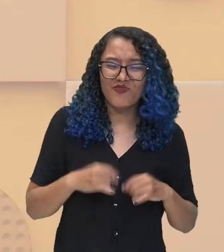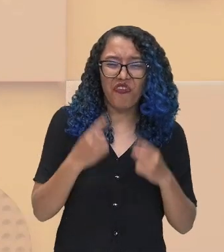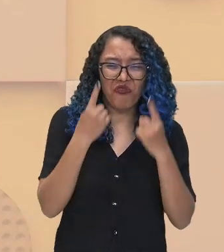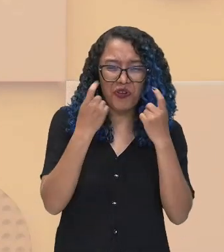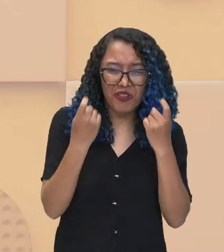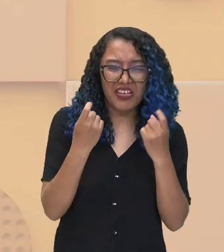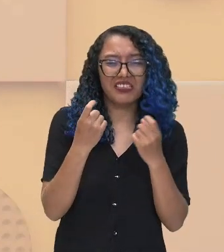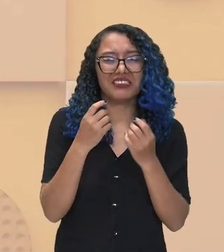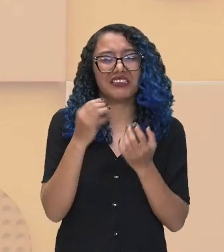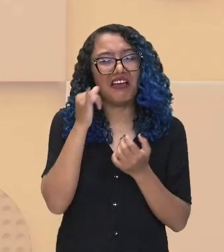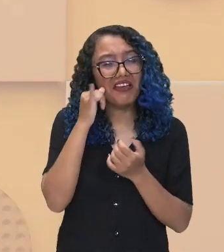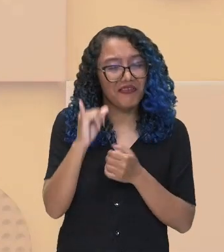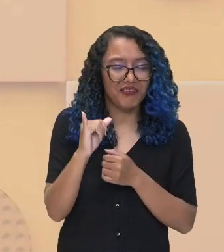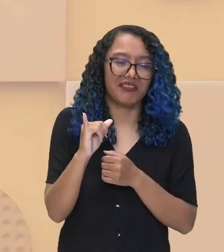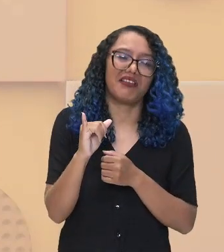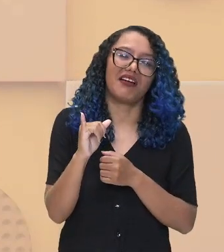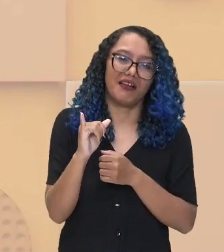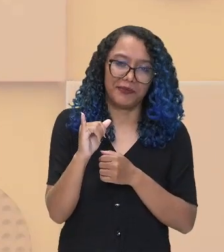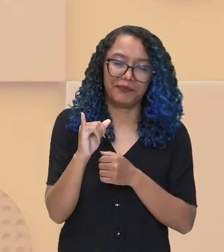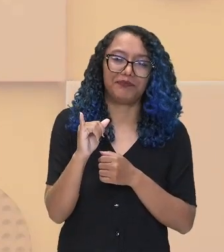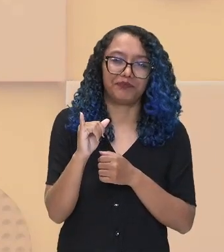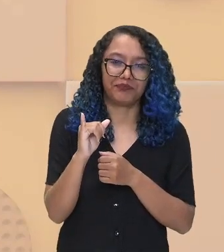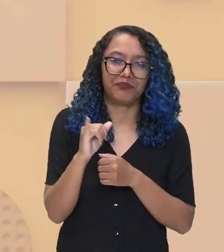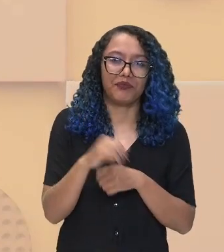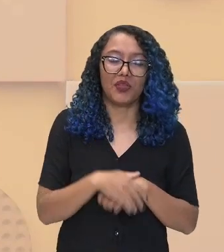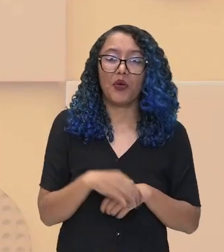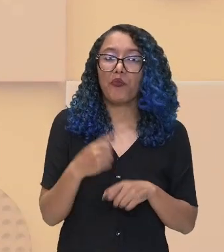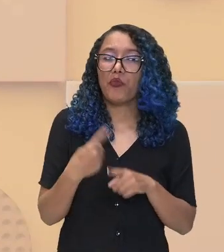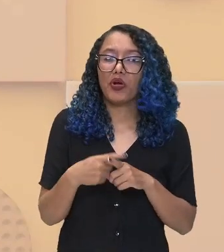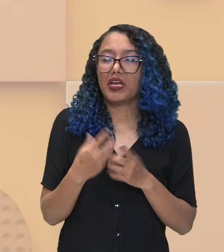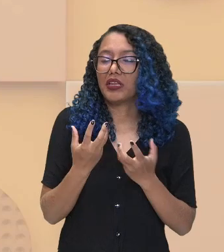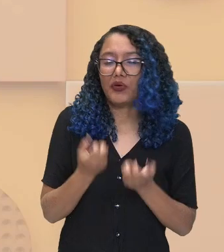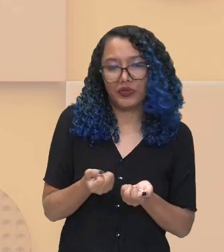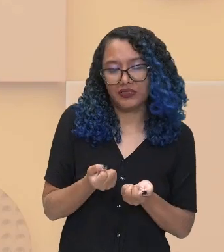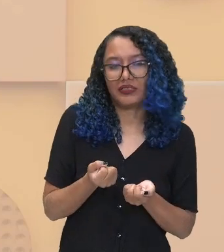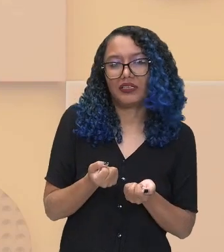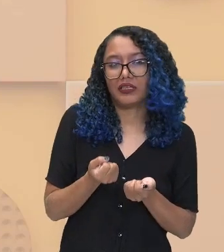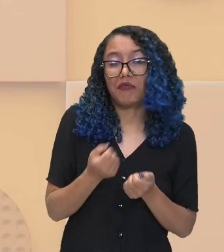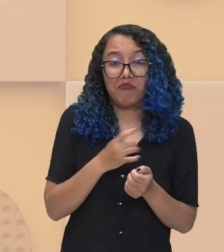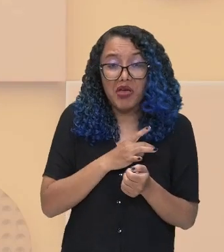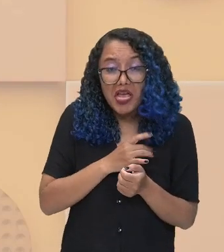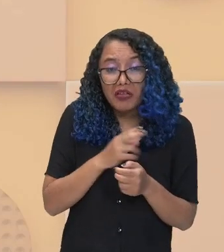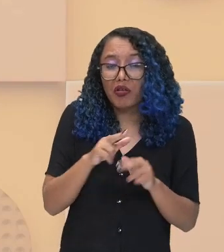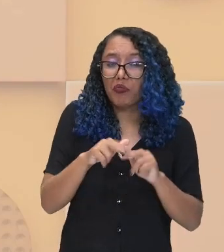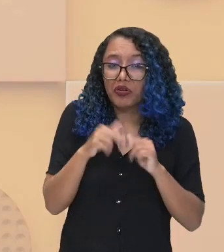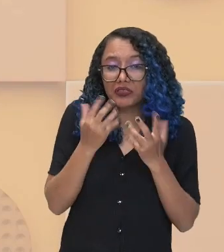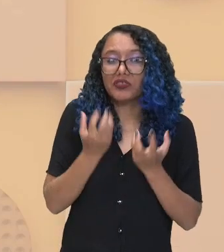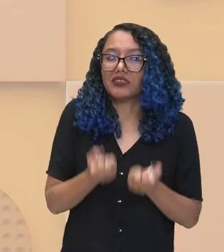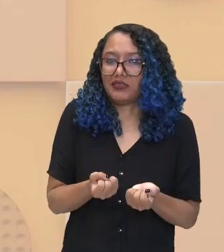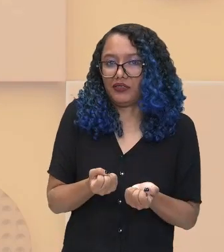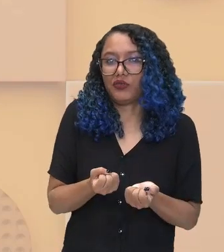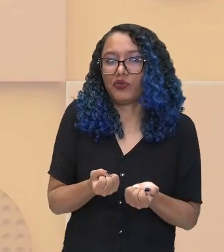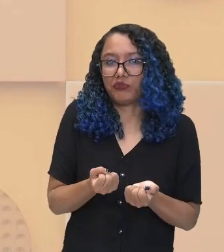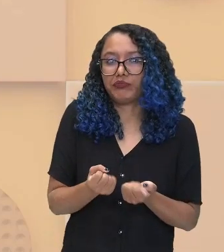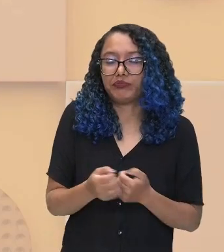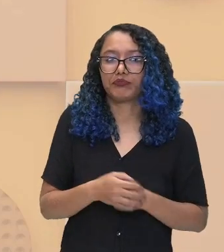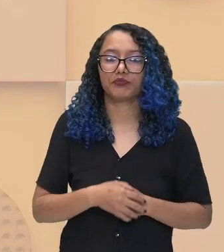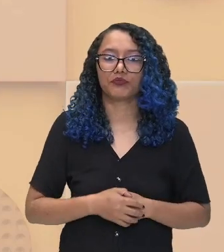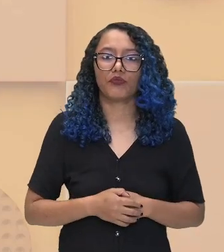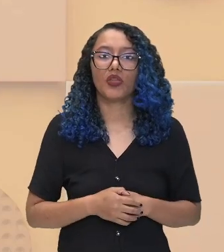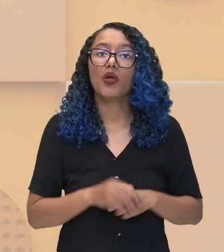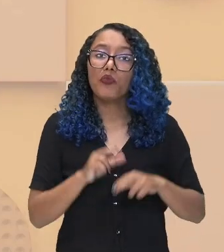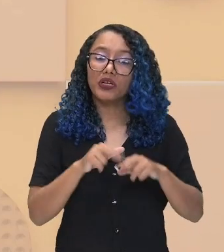a sofrer ali violência por parte de outros colonos por não aceitarem essa aculturação. Então, temos que observar que esse